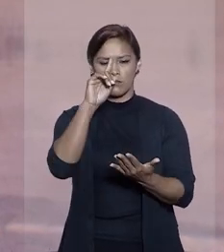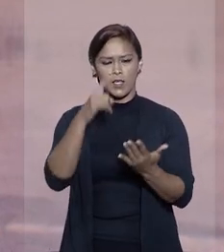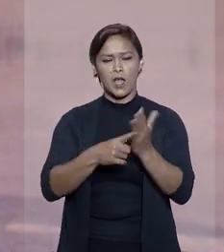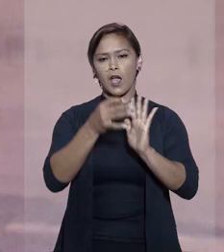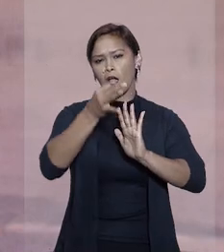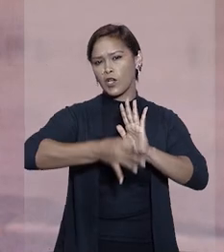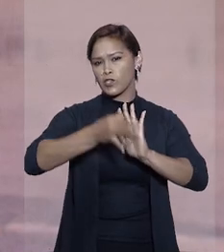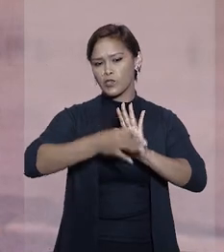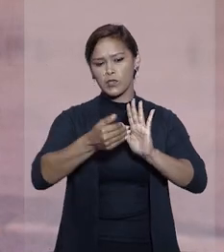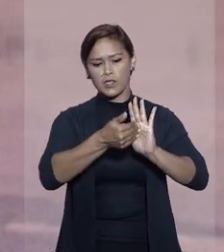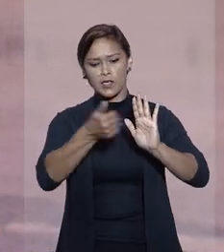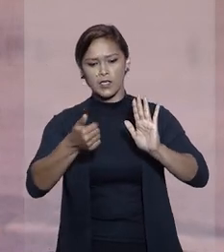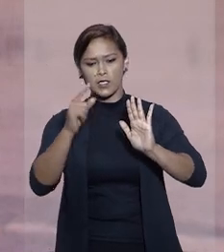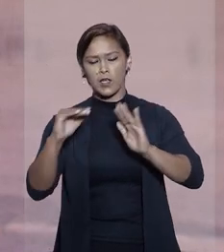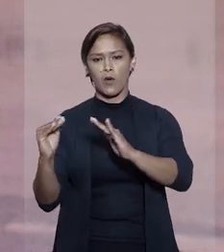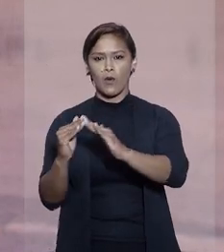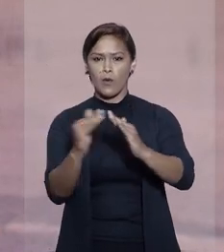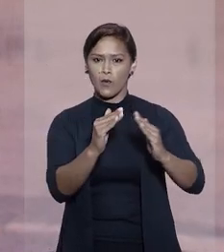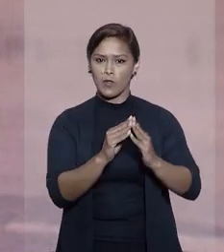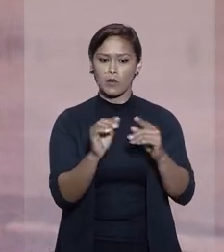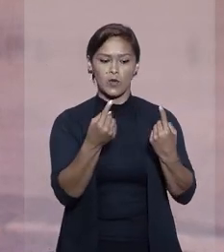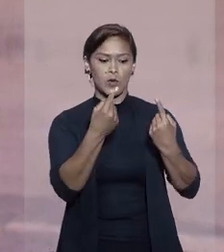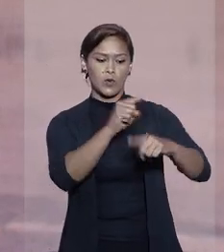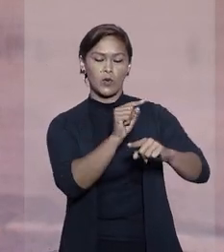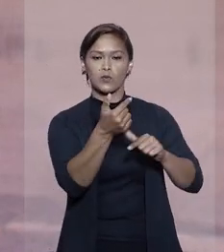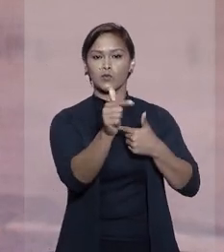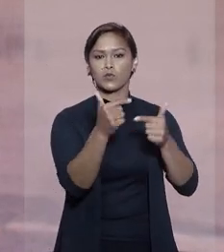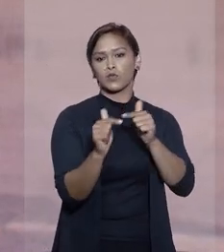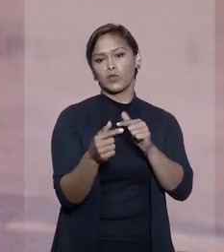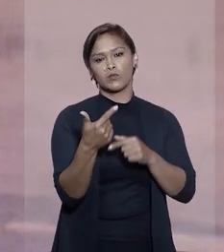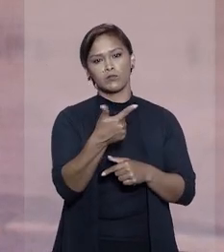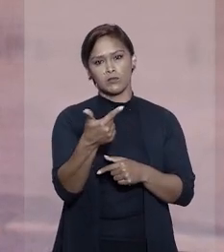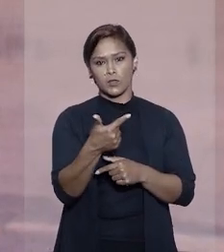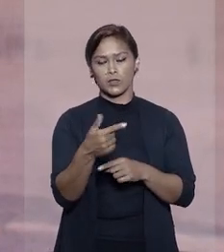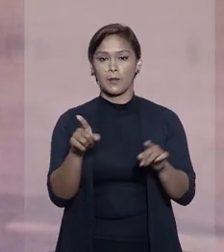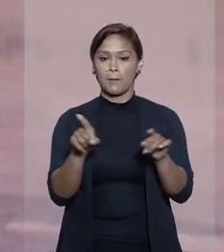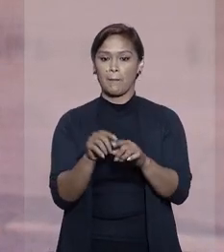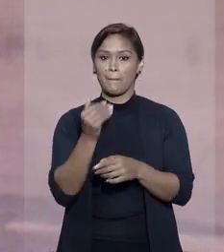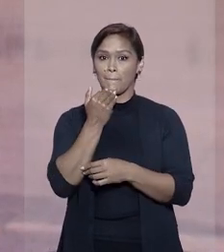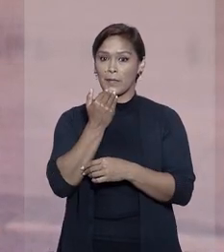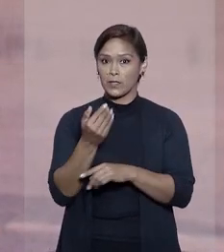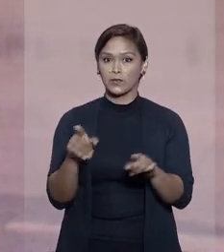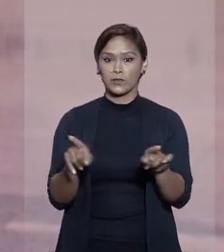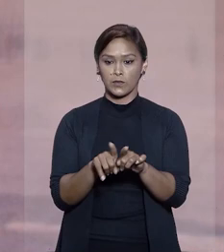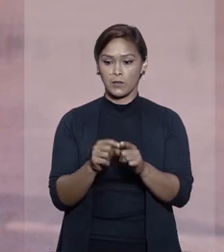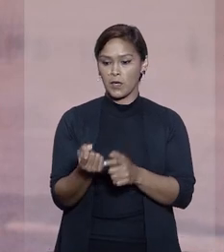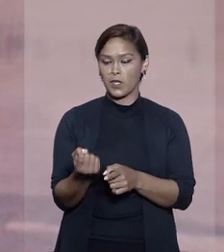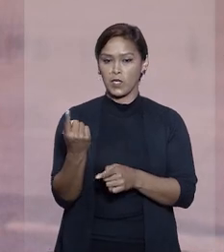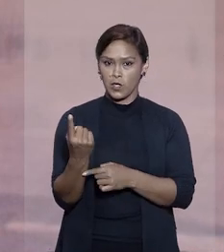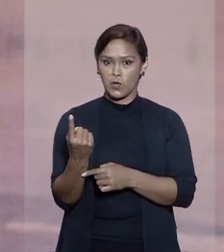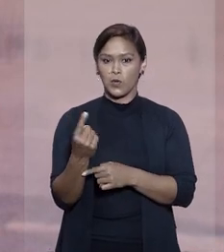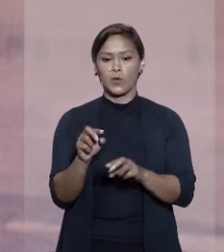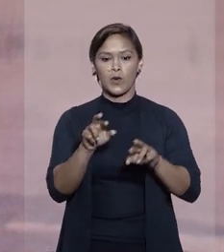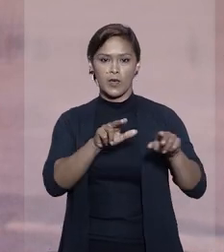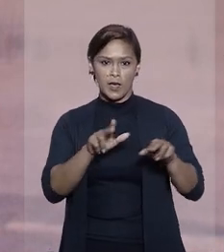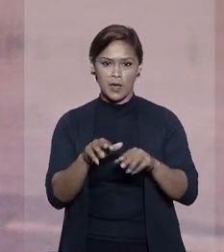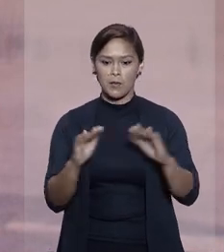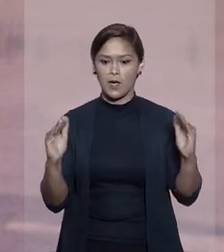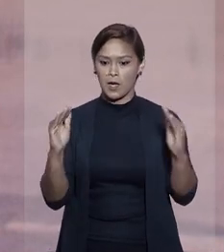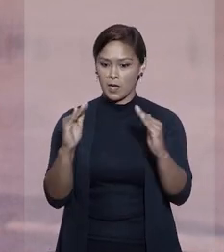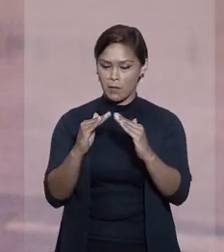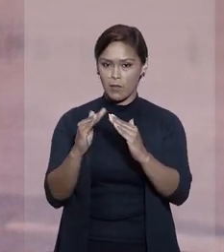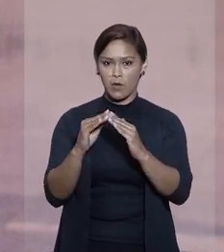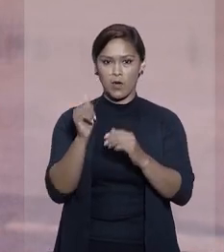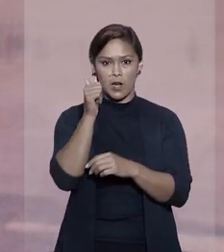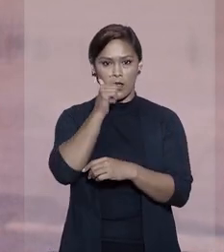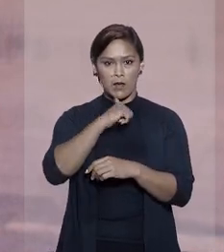ajuizar a ação de extinção de condomínio contra os outros dois proprietários, pedindo também que um deles, que é sua irmã e mora com